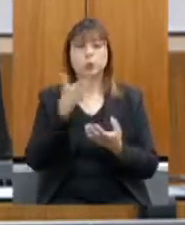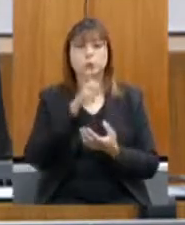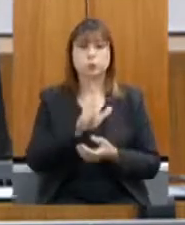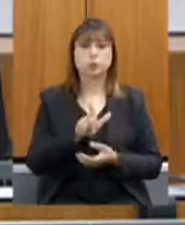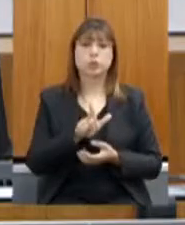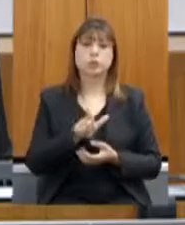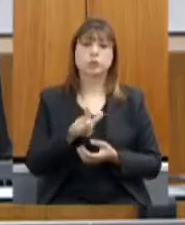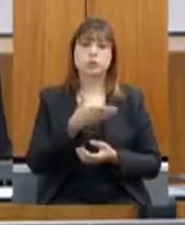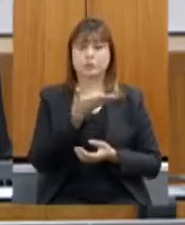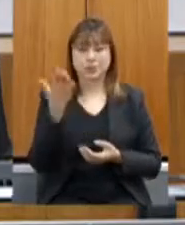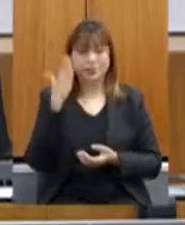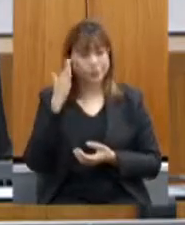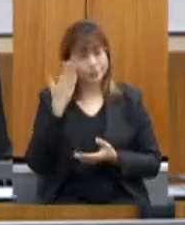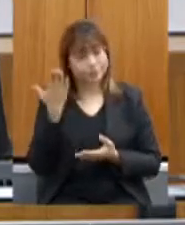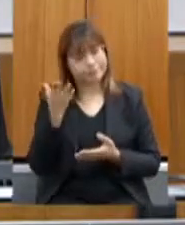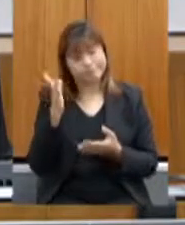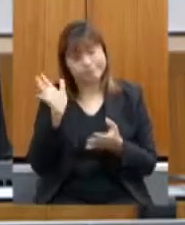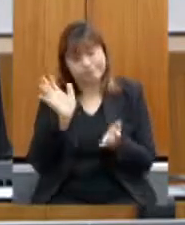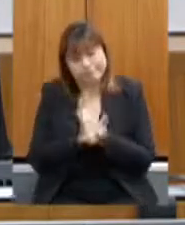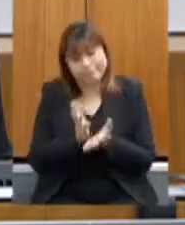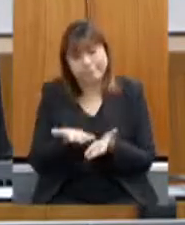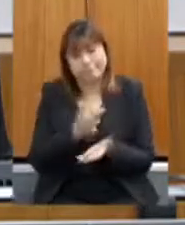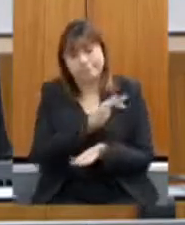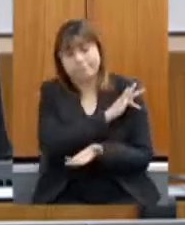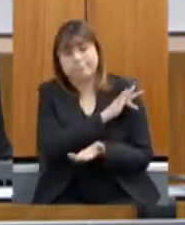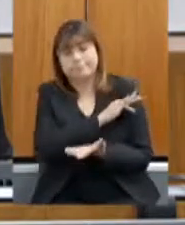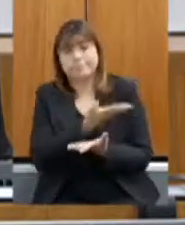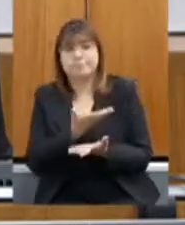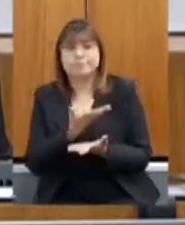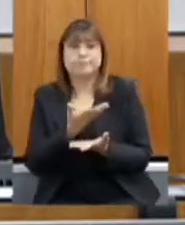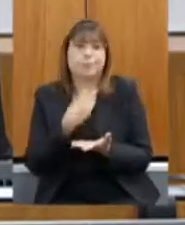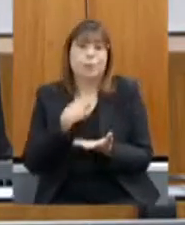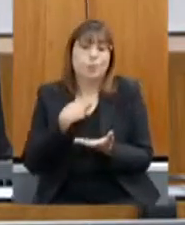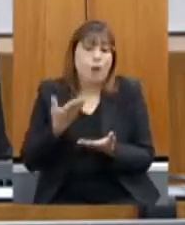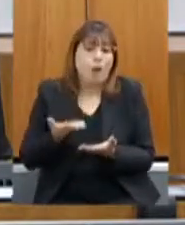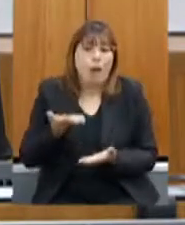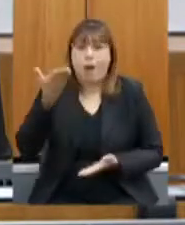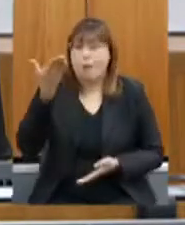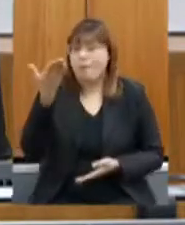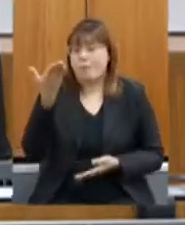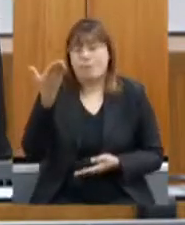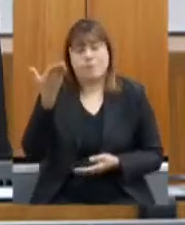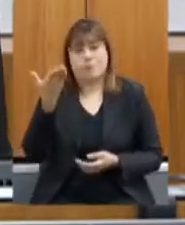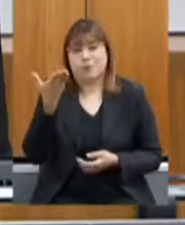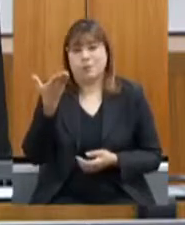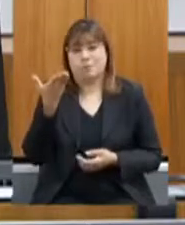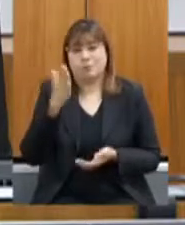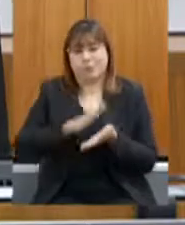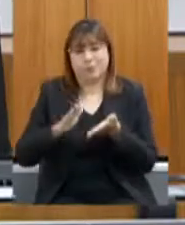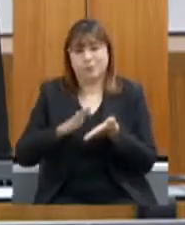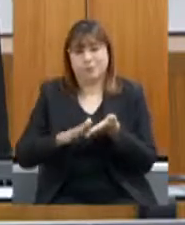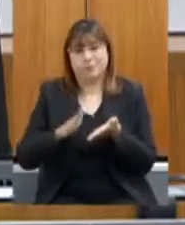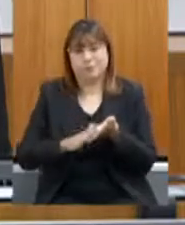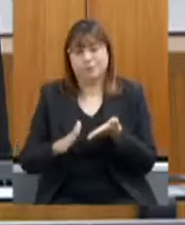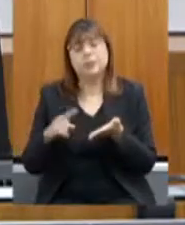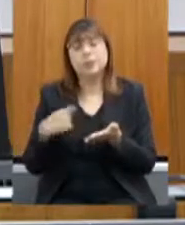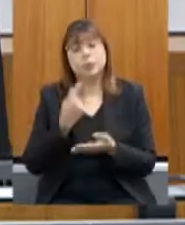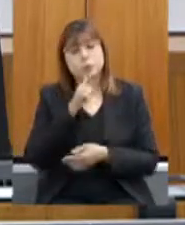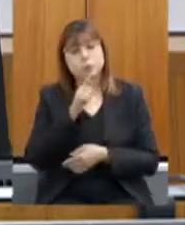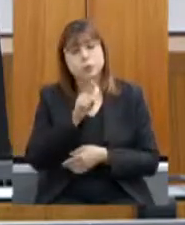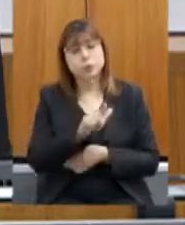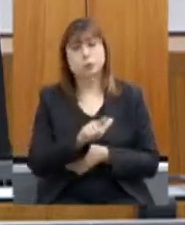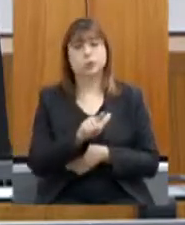situação fiscal do Estado, nós não podíamos realmente aumentar os gastos com a folha de pessoal, então, nós conseguimos,